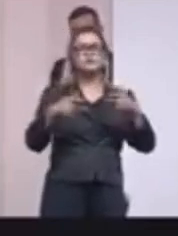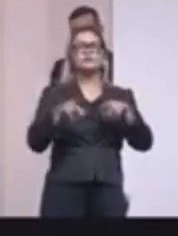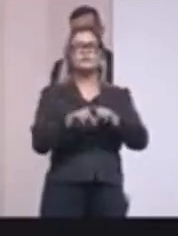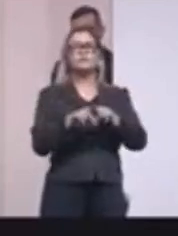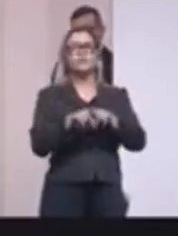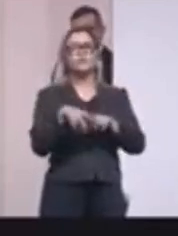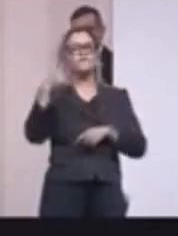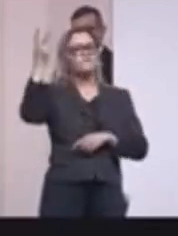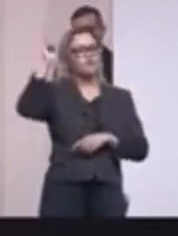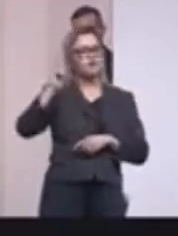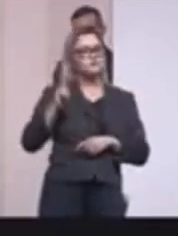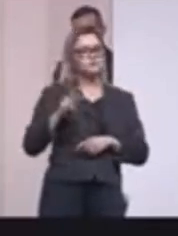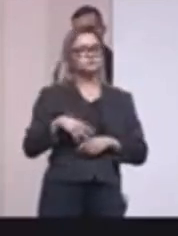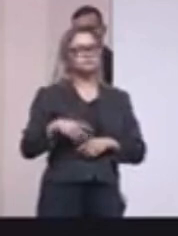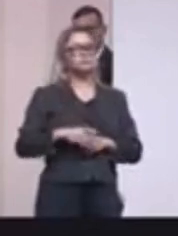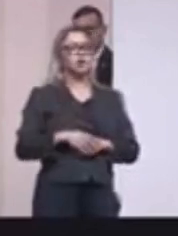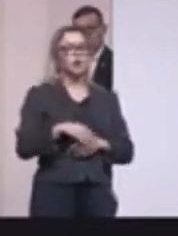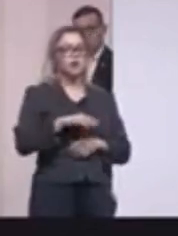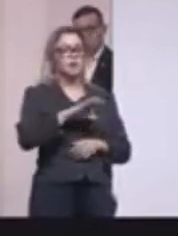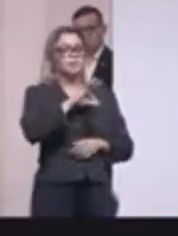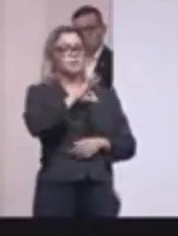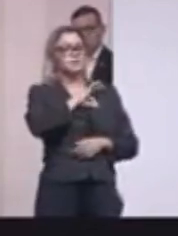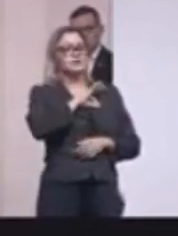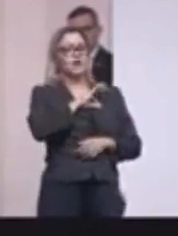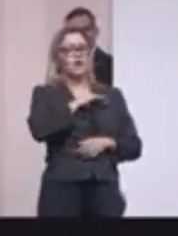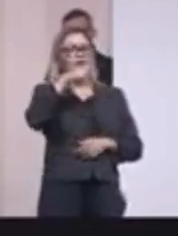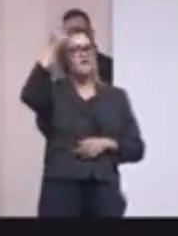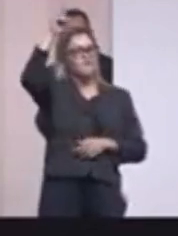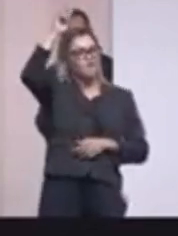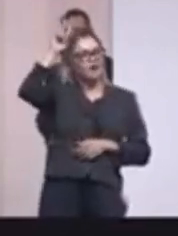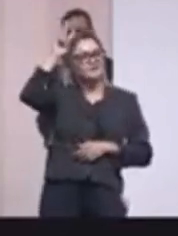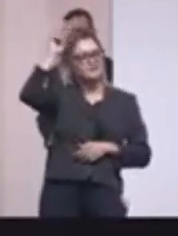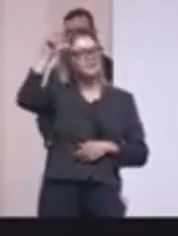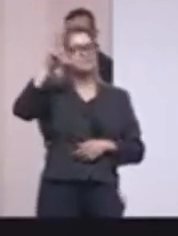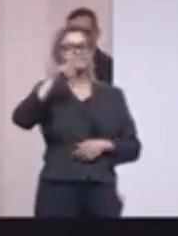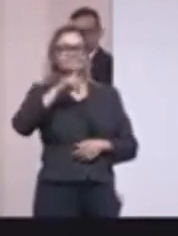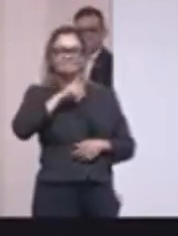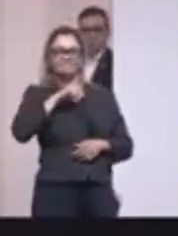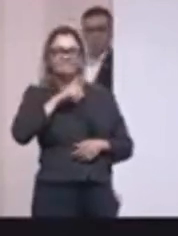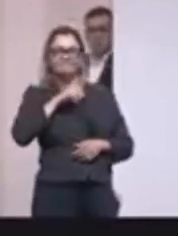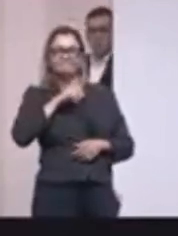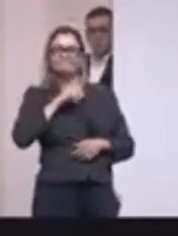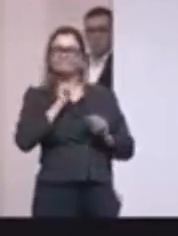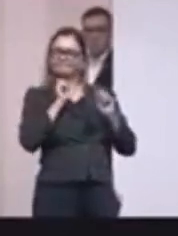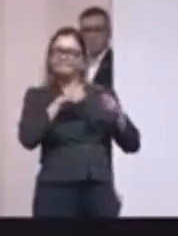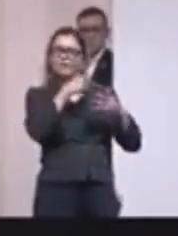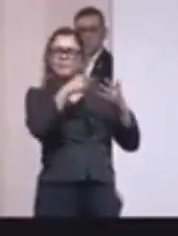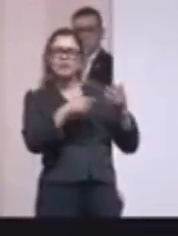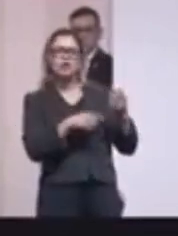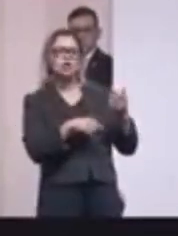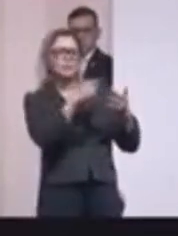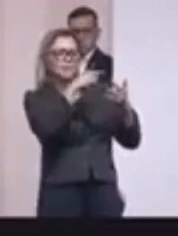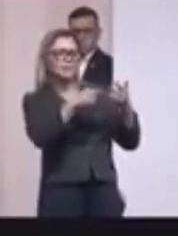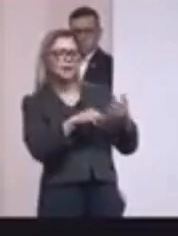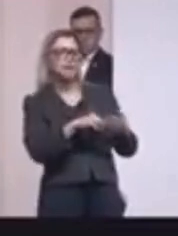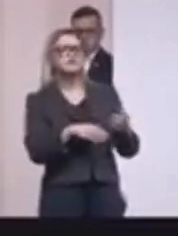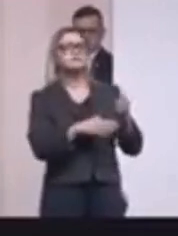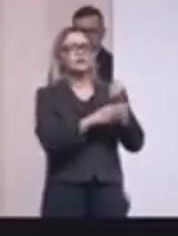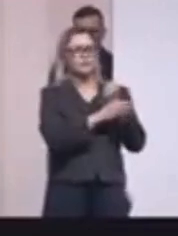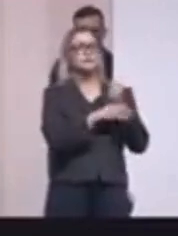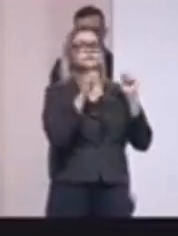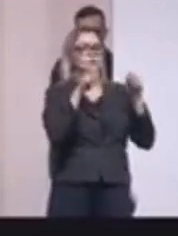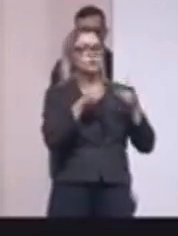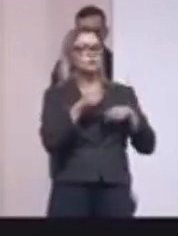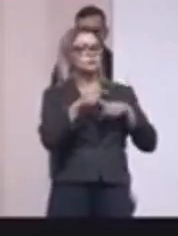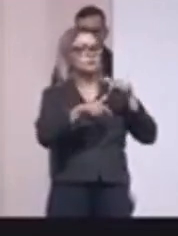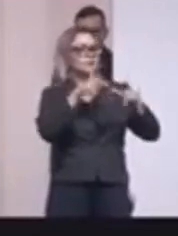por vocação. Porque o policial, acima de tudo, é um vocacionado. E nos cabe dar o mínimo de condição para que vocês possam continuar fazendo